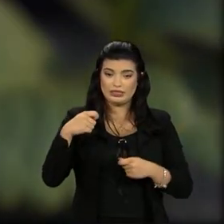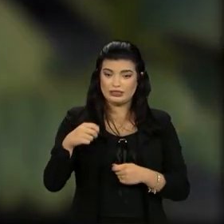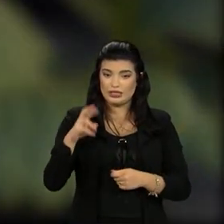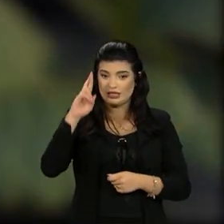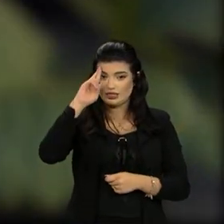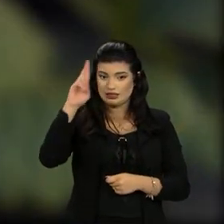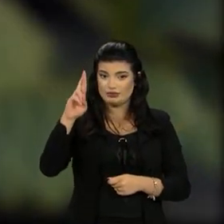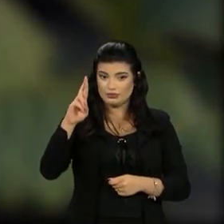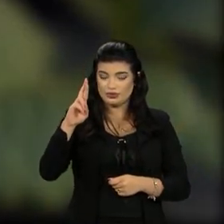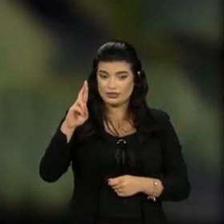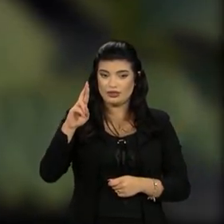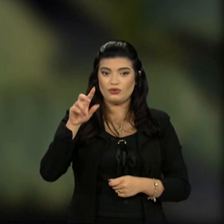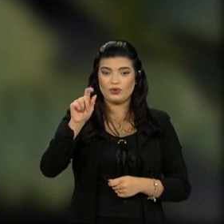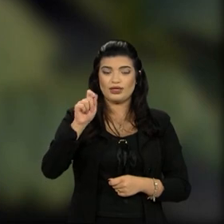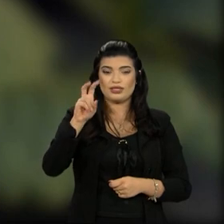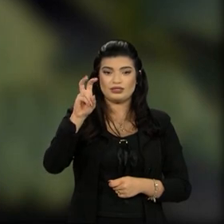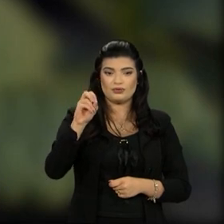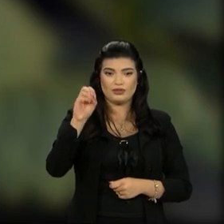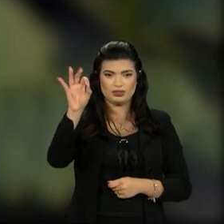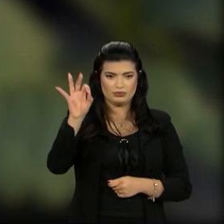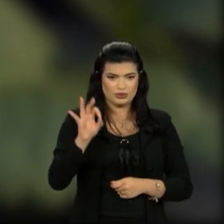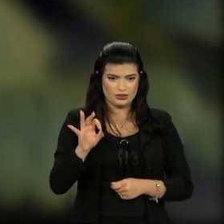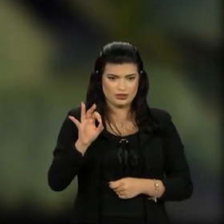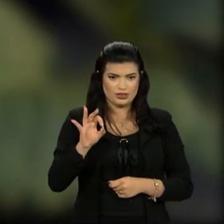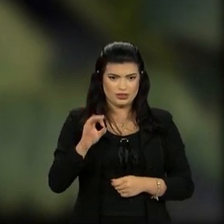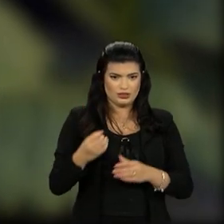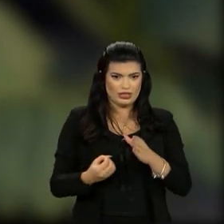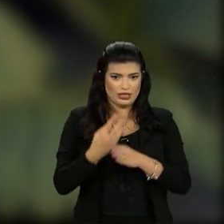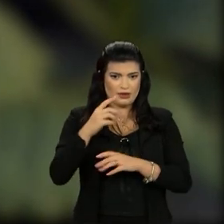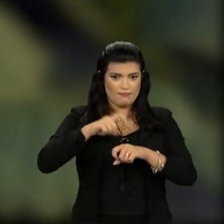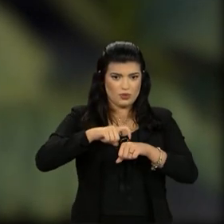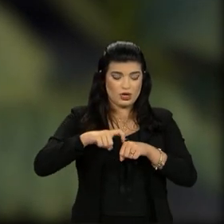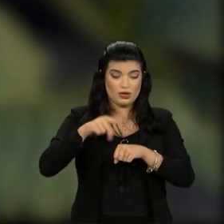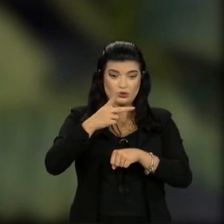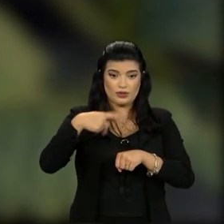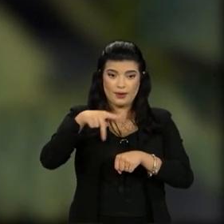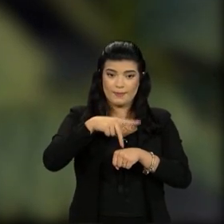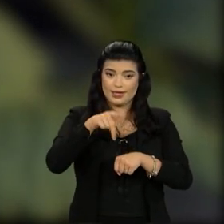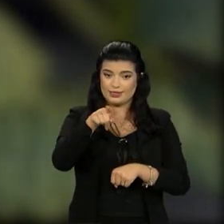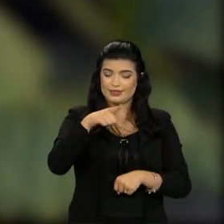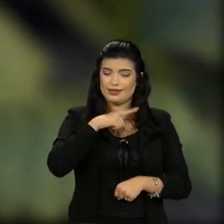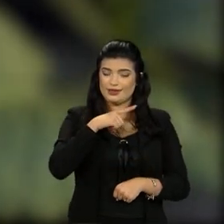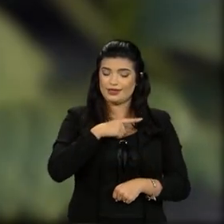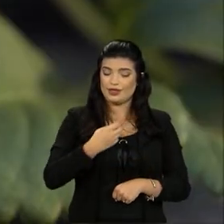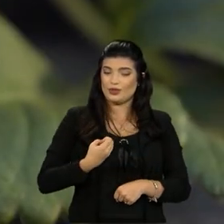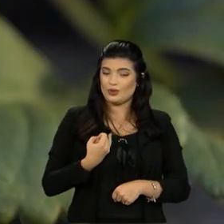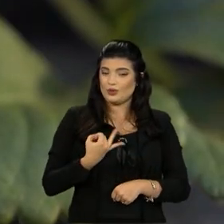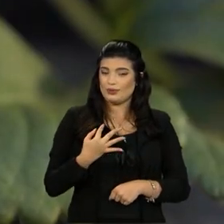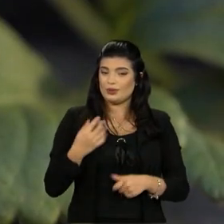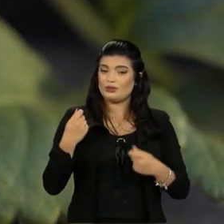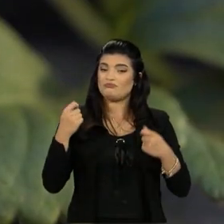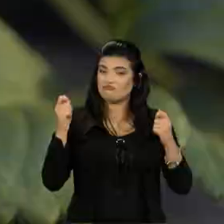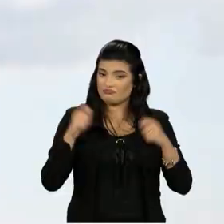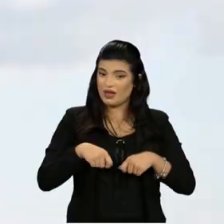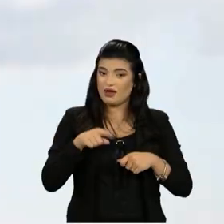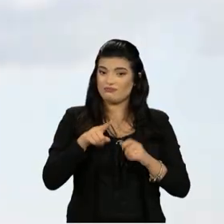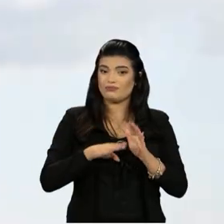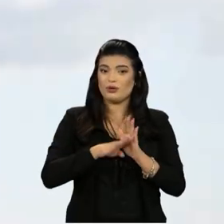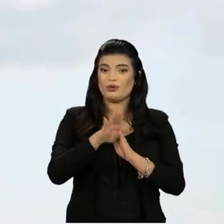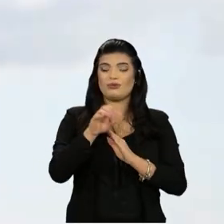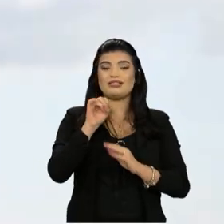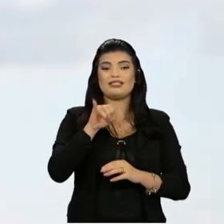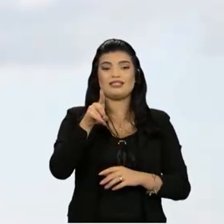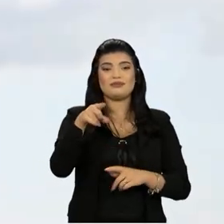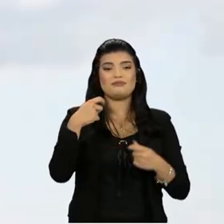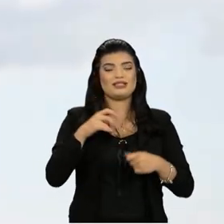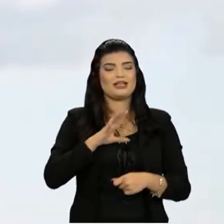por 50% da produção de morangos do país. Números que tendem a aumentar se depender do amor que o André tem